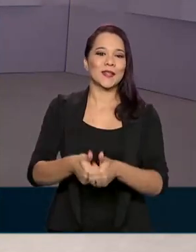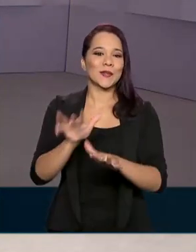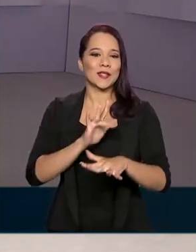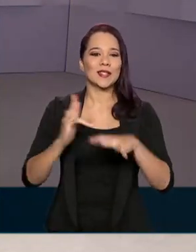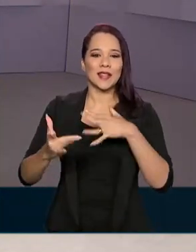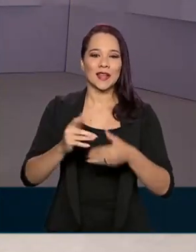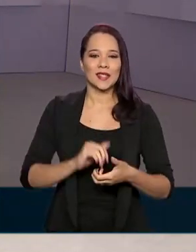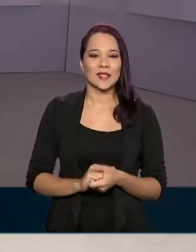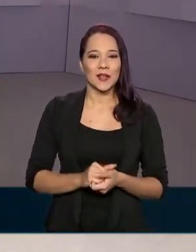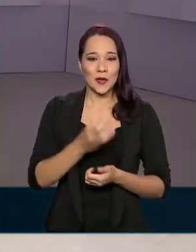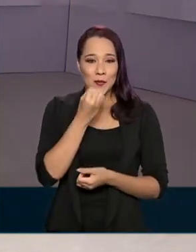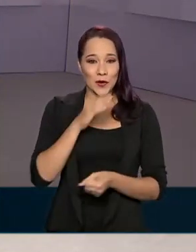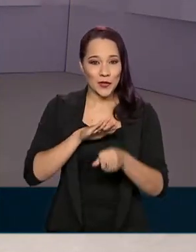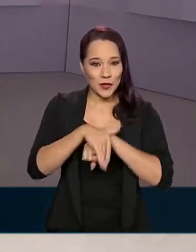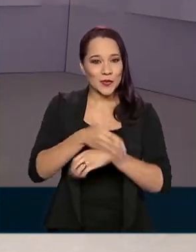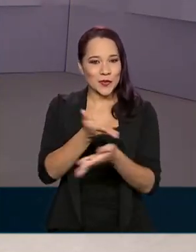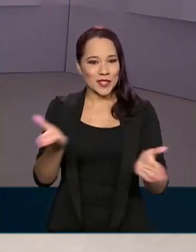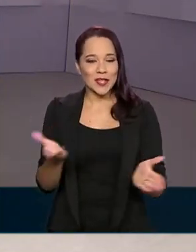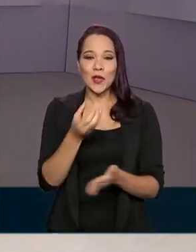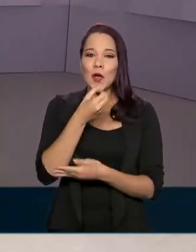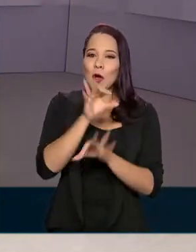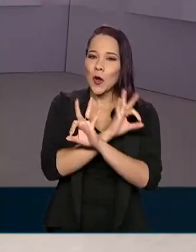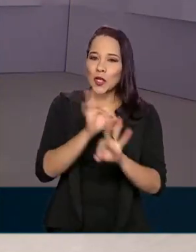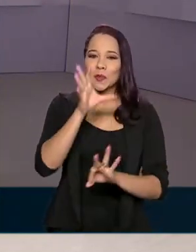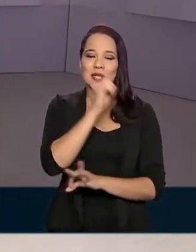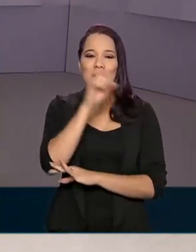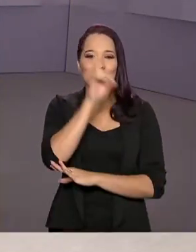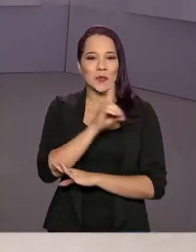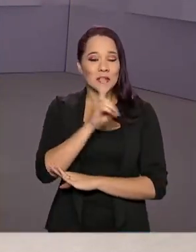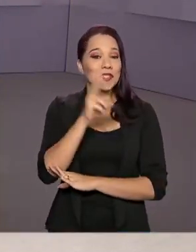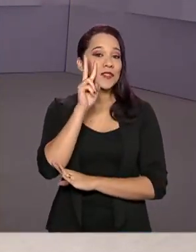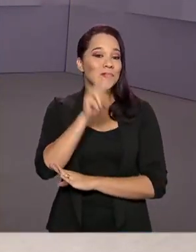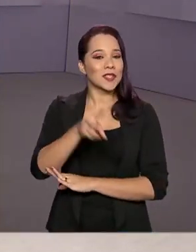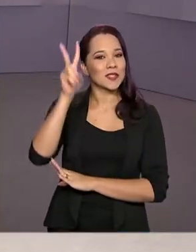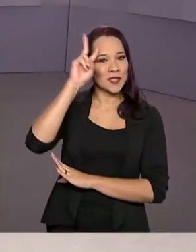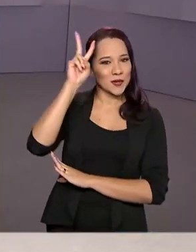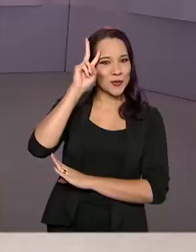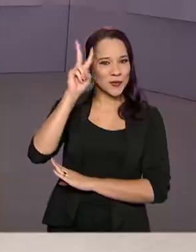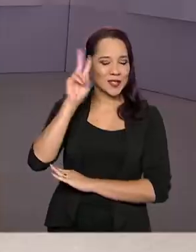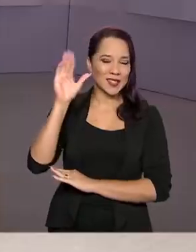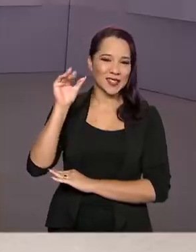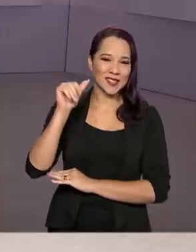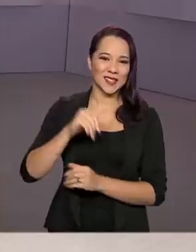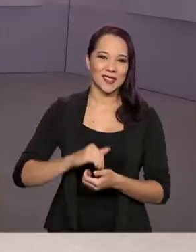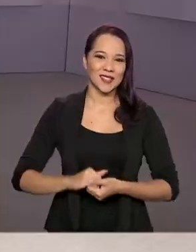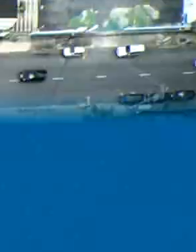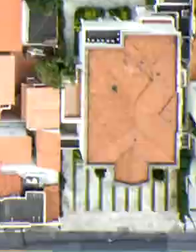redes sociais. Uma boa noite para você, um ótimo final de semana. Nos vemos na segunda-feira. Até lá.